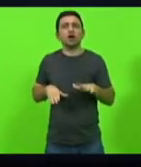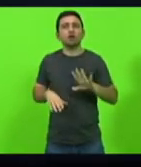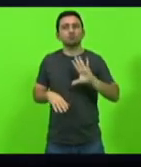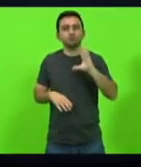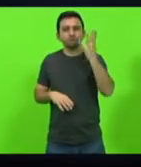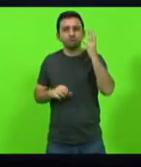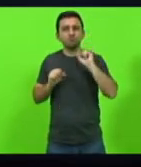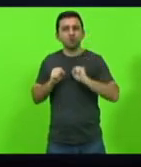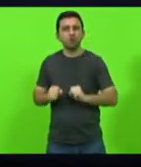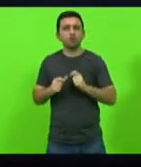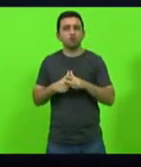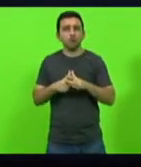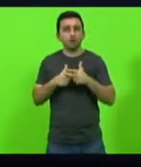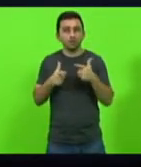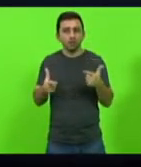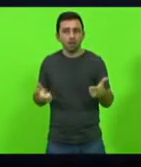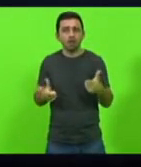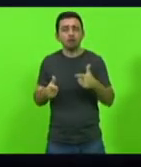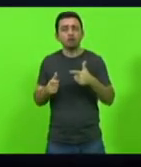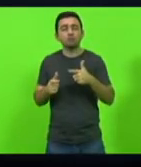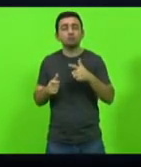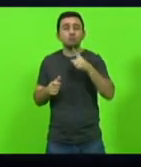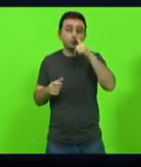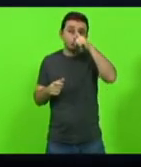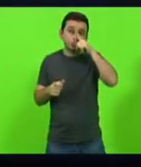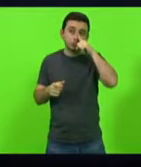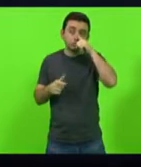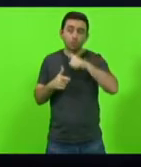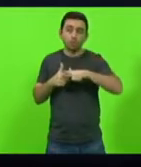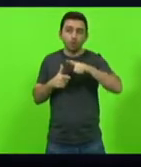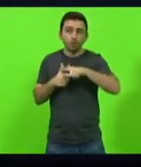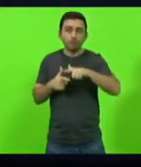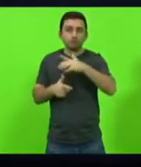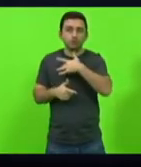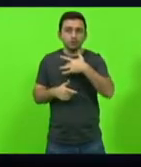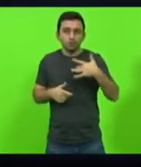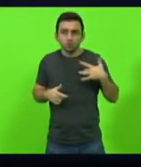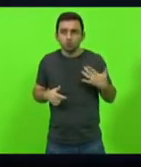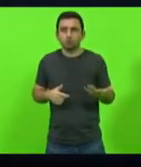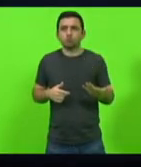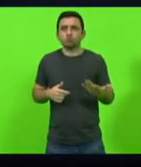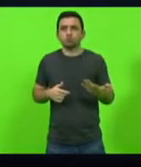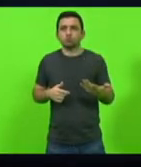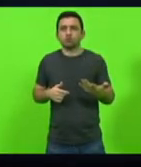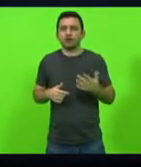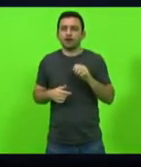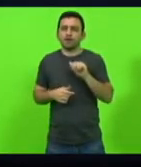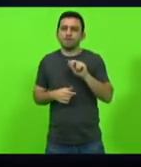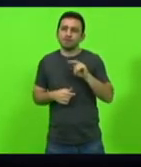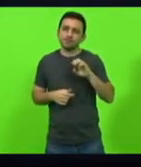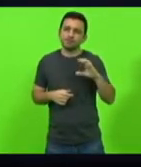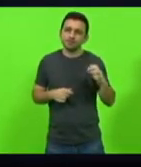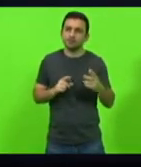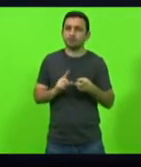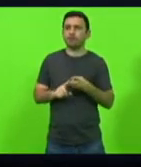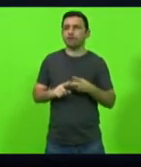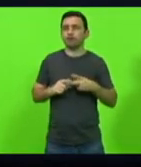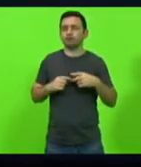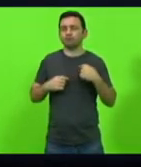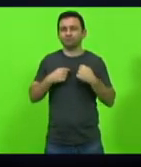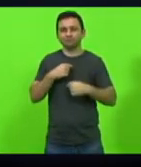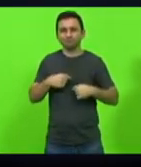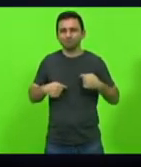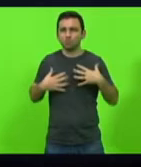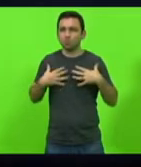aumentar o risco de problemas de saúde do que tange a trombose venosa AVC embolia pulmonar enfim